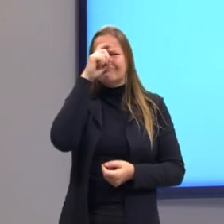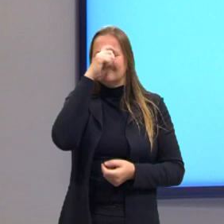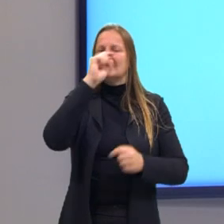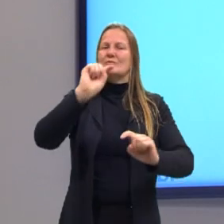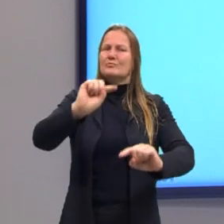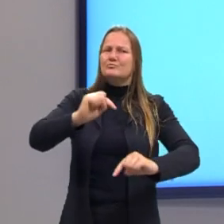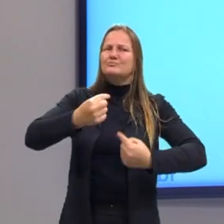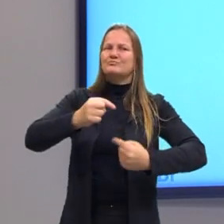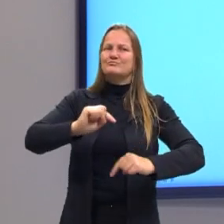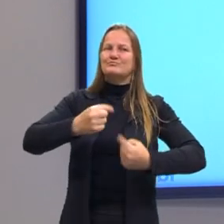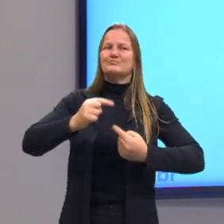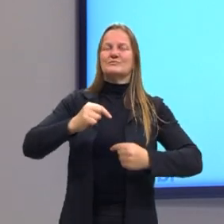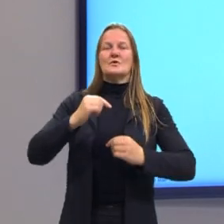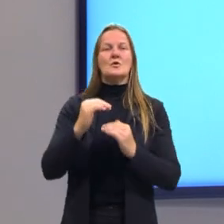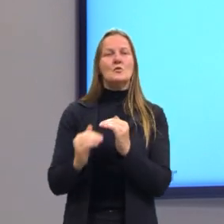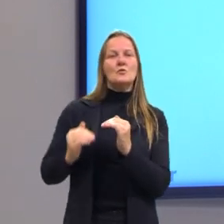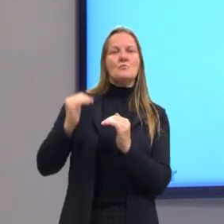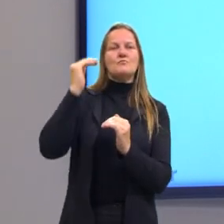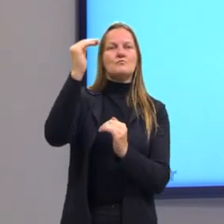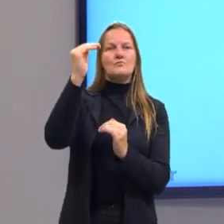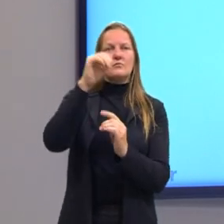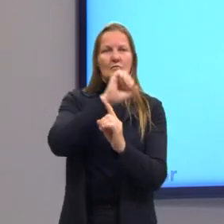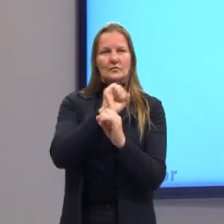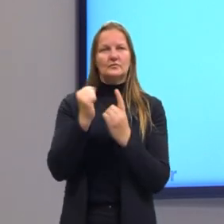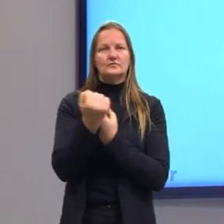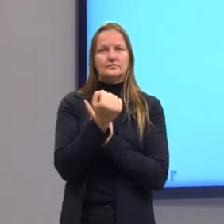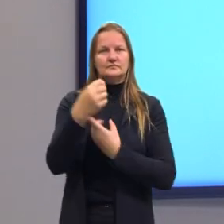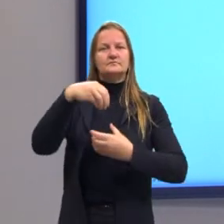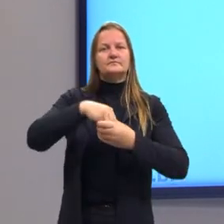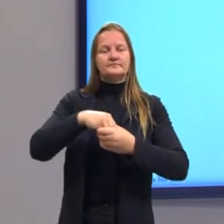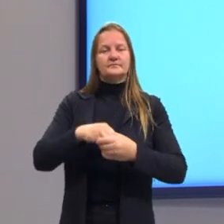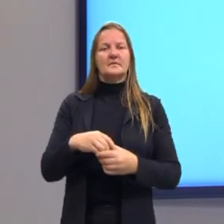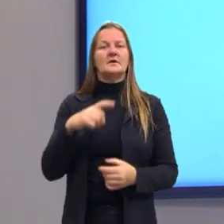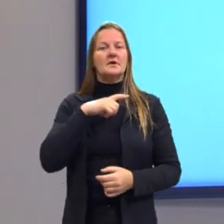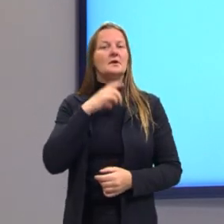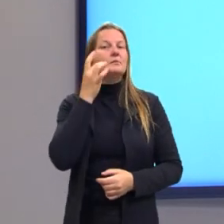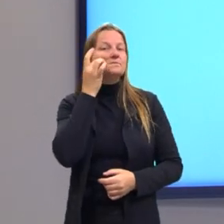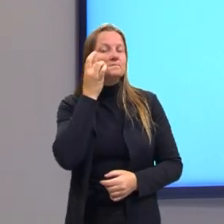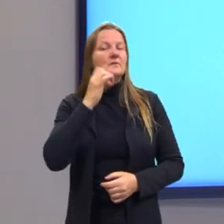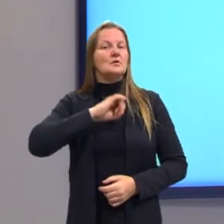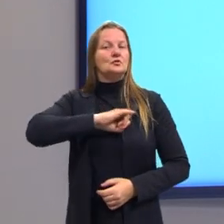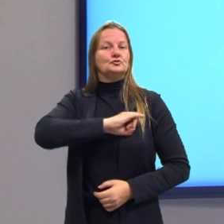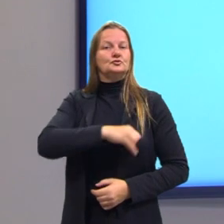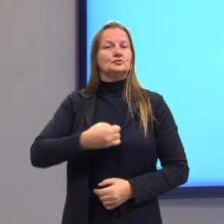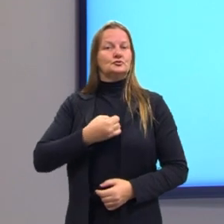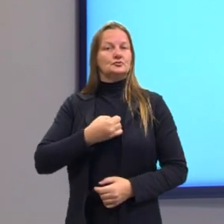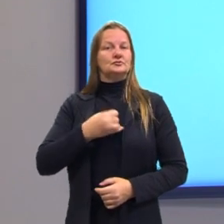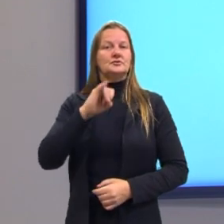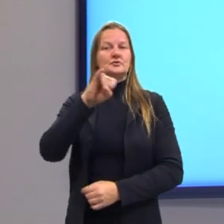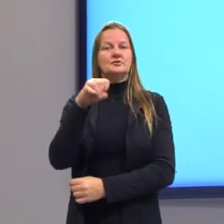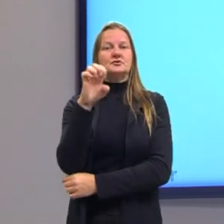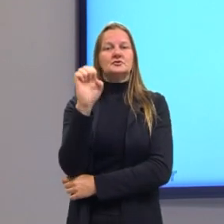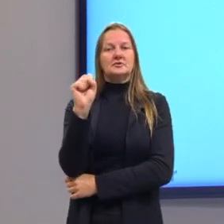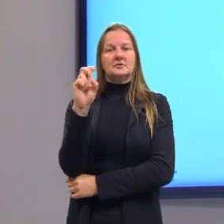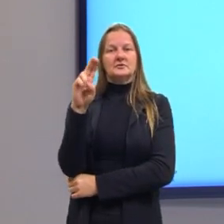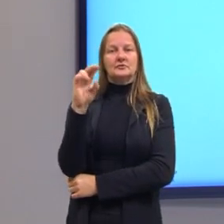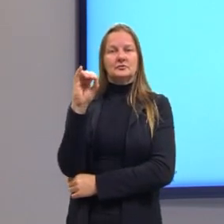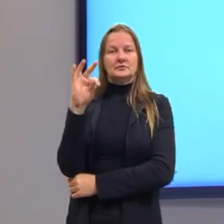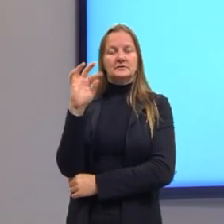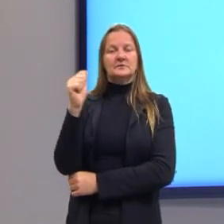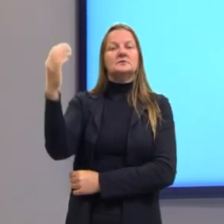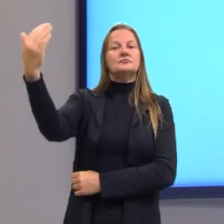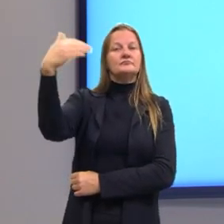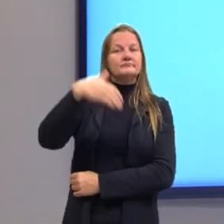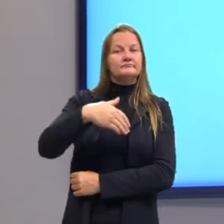para se superar. Nós temos aqui a presença dos jesuítas, os jesuítas vêm para o Brasil,